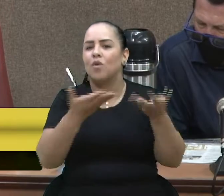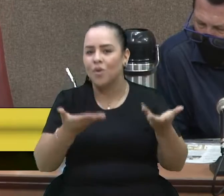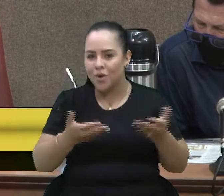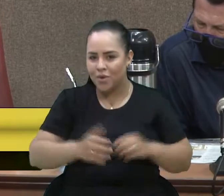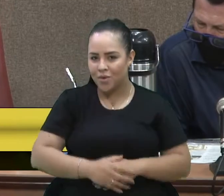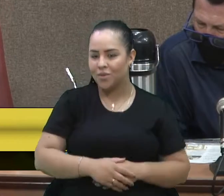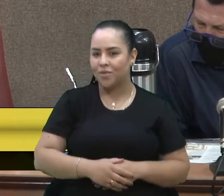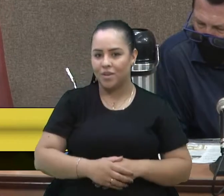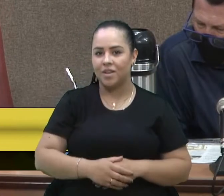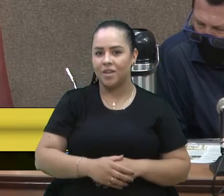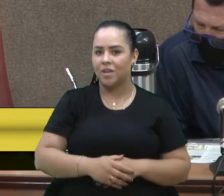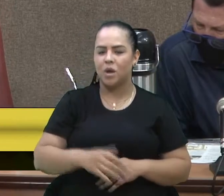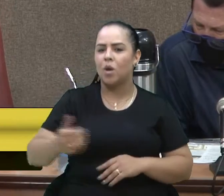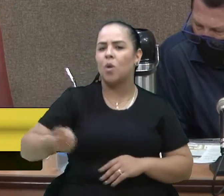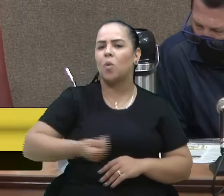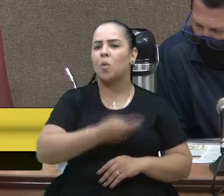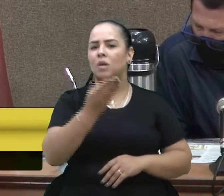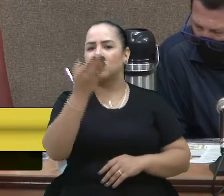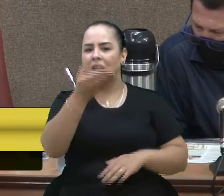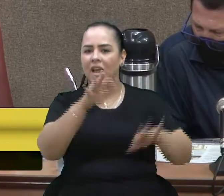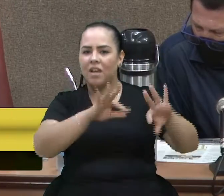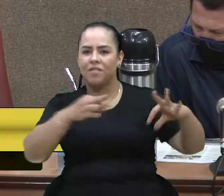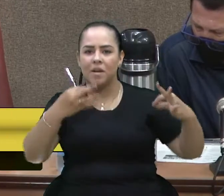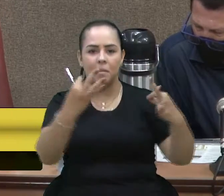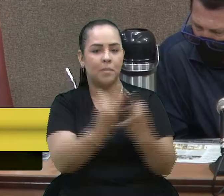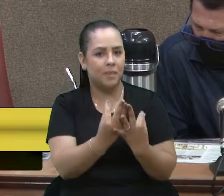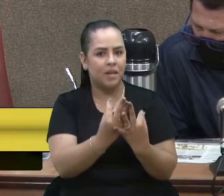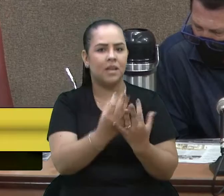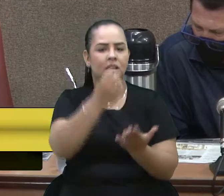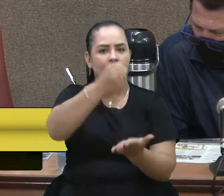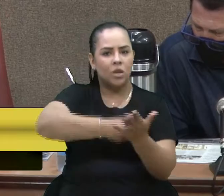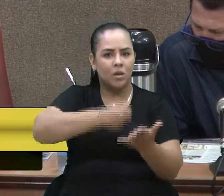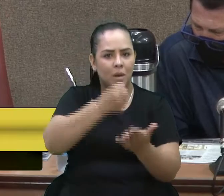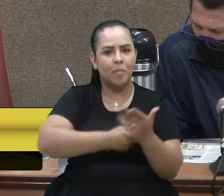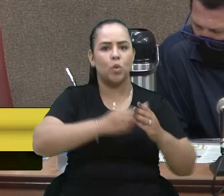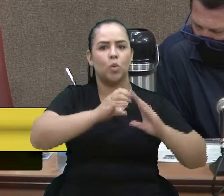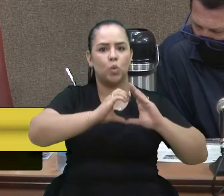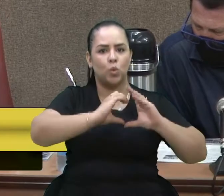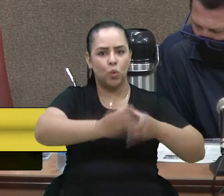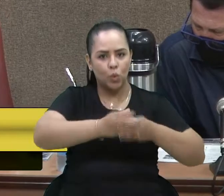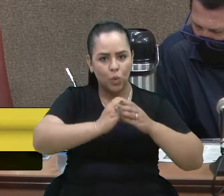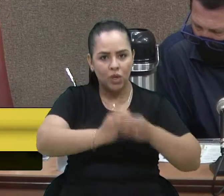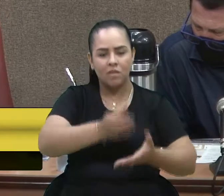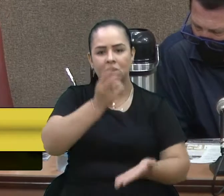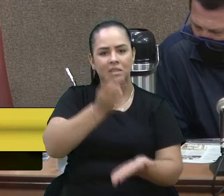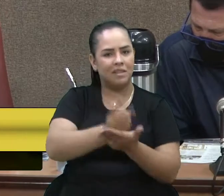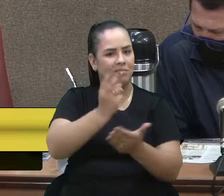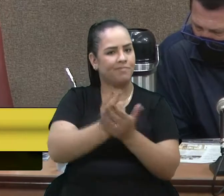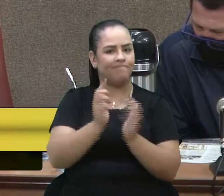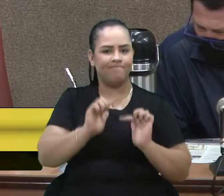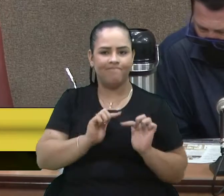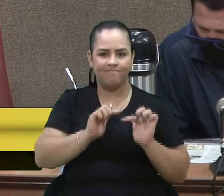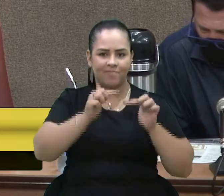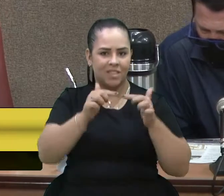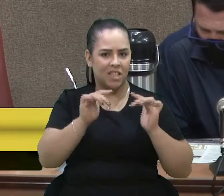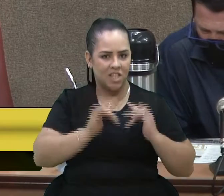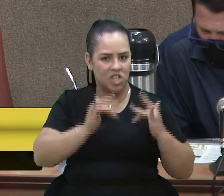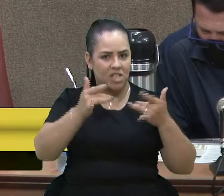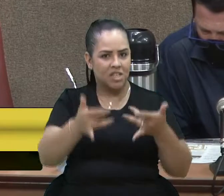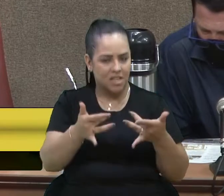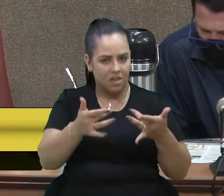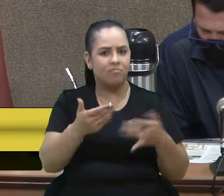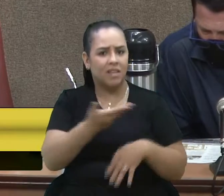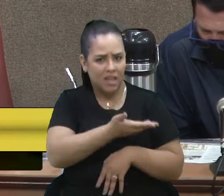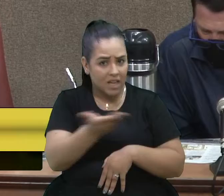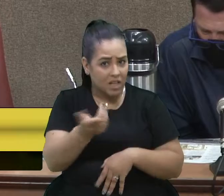família que tanto briga pelo turismo, vereadora Tati, que tanto se empenha pelo turismo, quanto